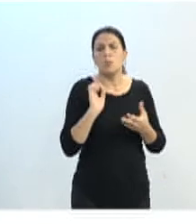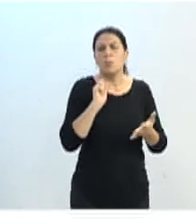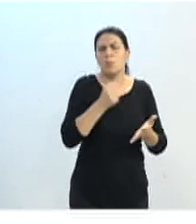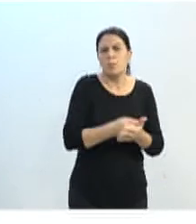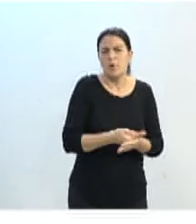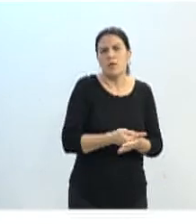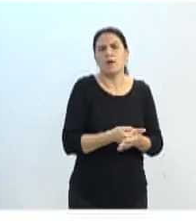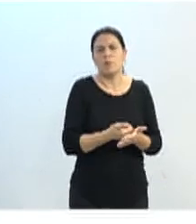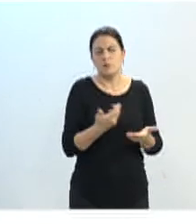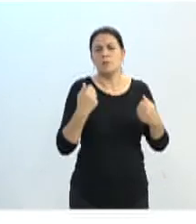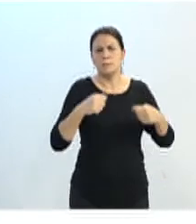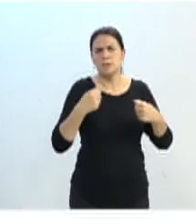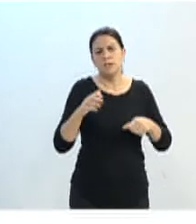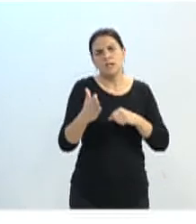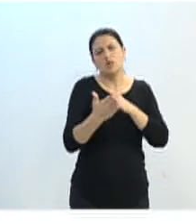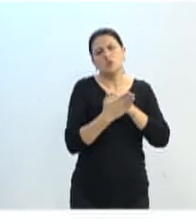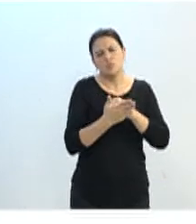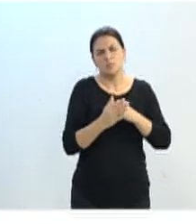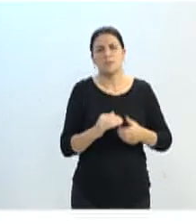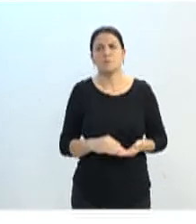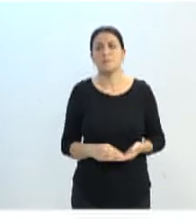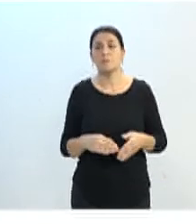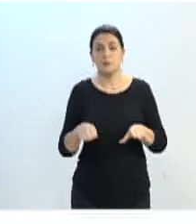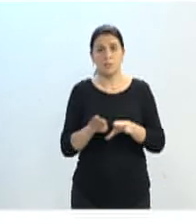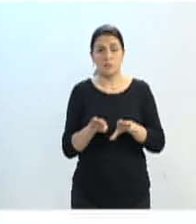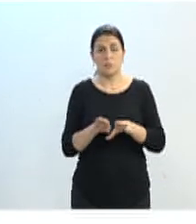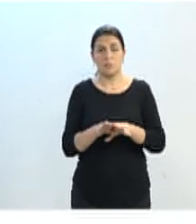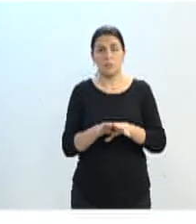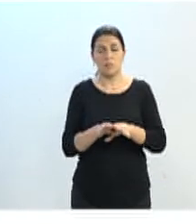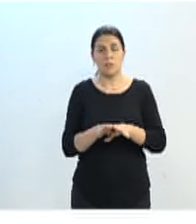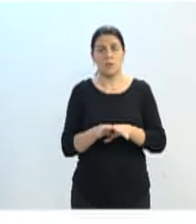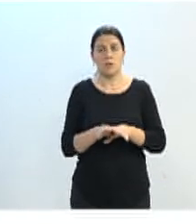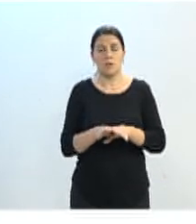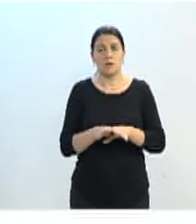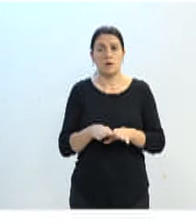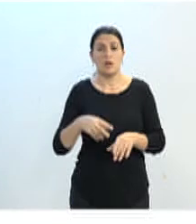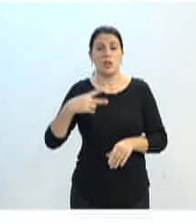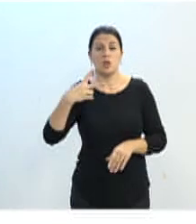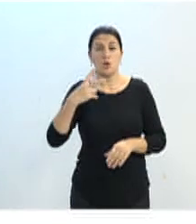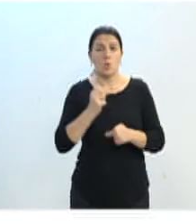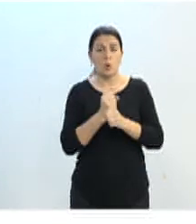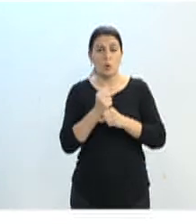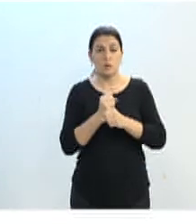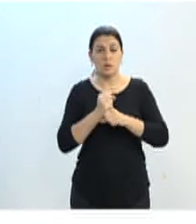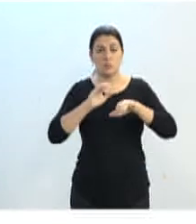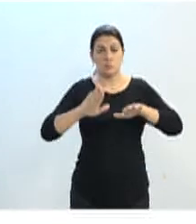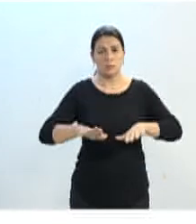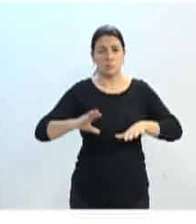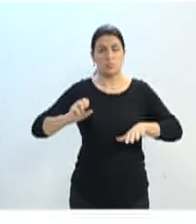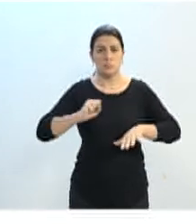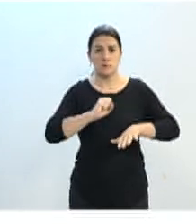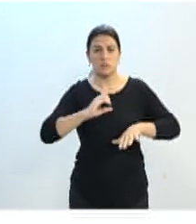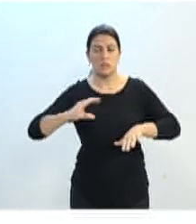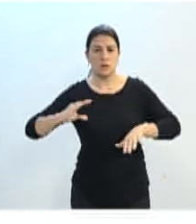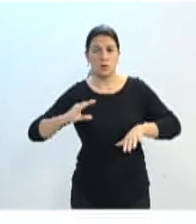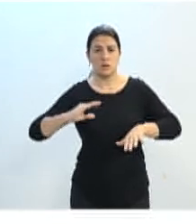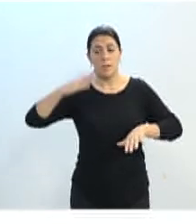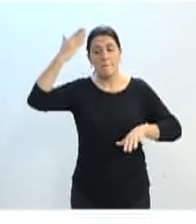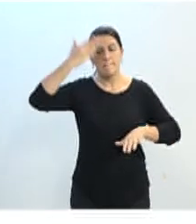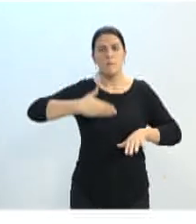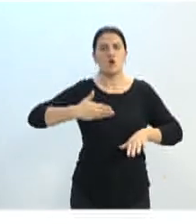desse financiamento. E que residam, dois anos, pelo menos, no Estado de Santa Catarina. Tem que comprovar